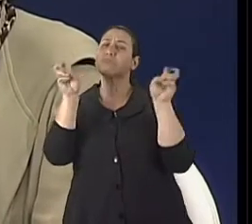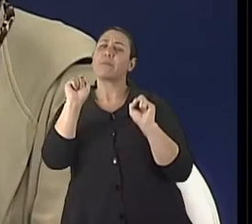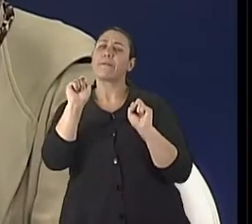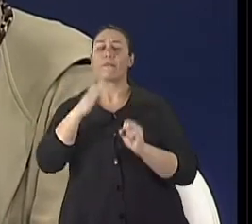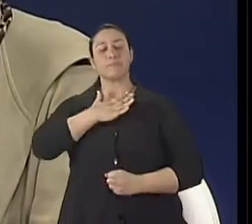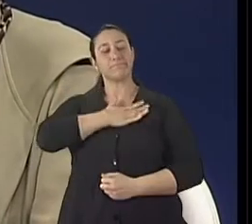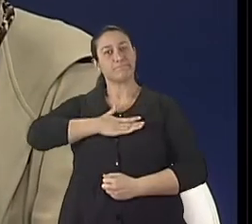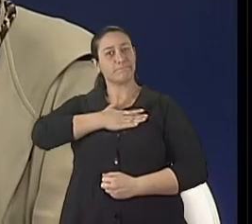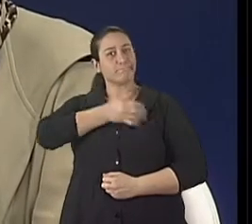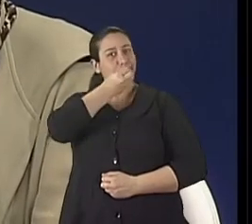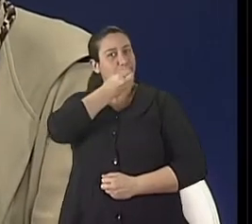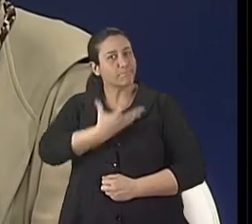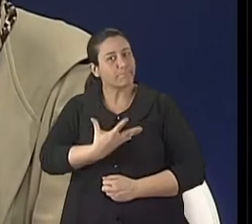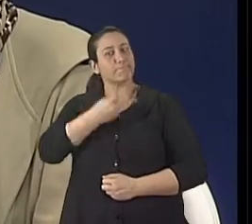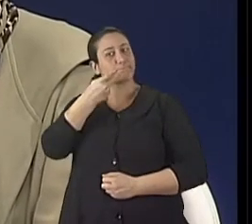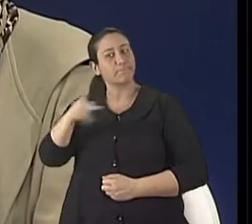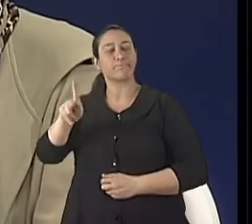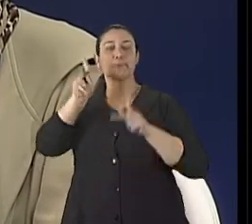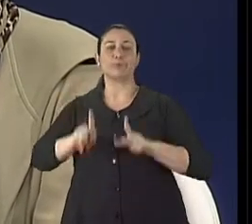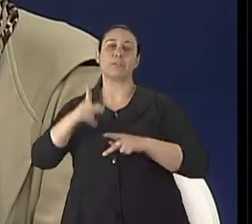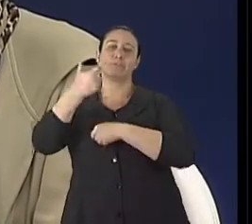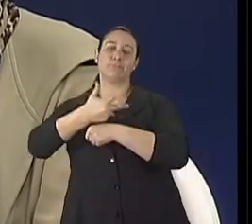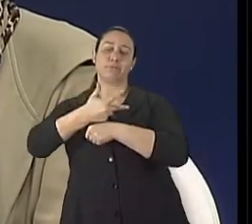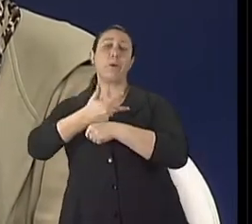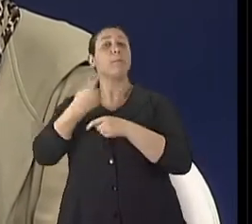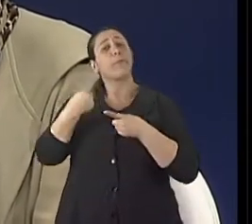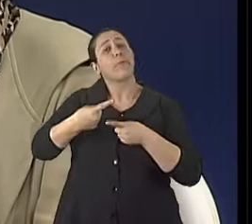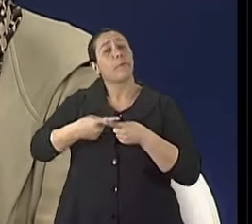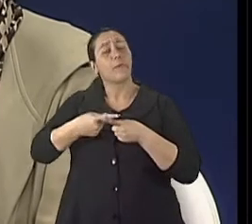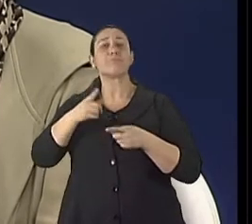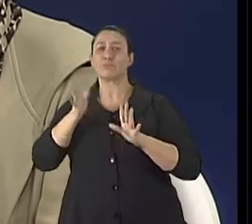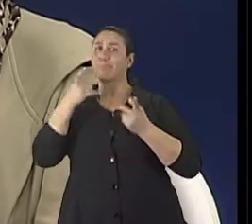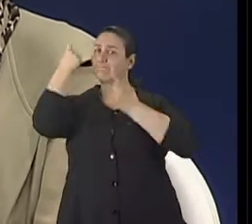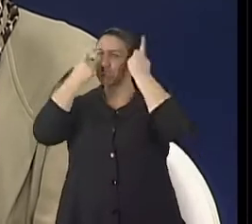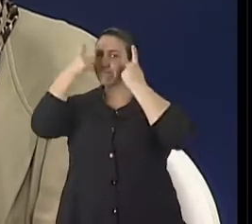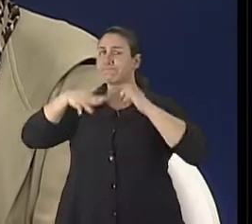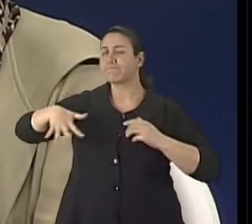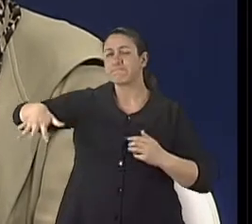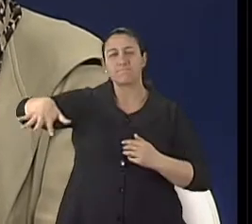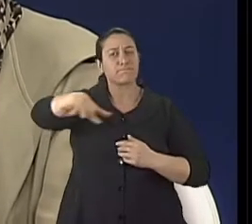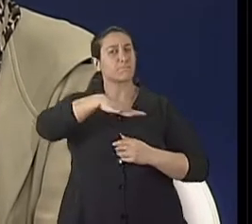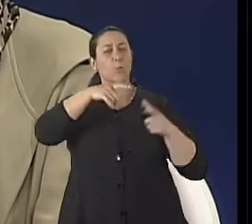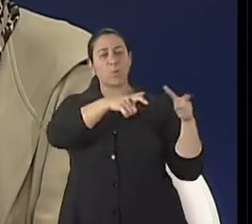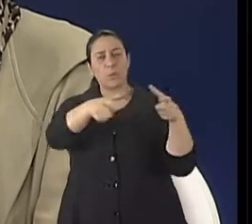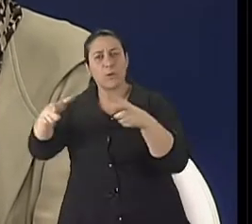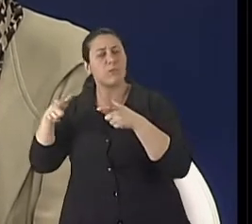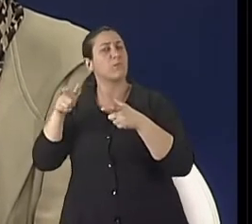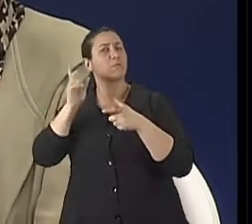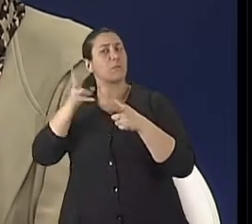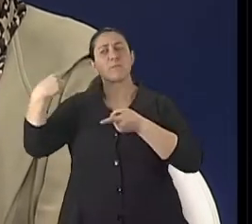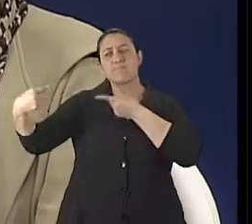-estar do idoso. O bem-estar do idoso é uma das preocupações que estão em pauta em todas as áreas de